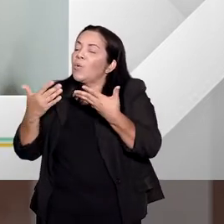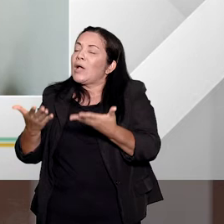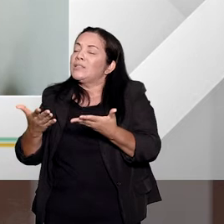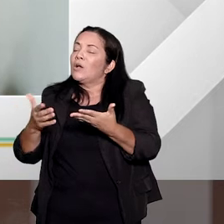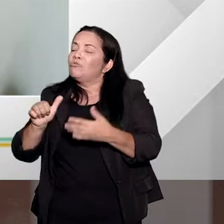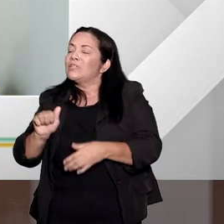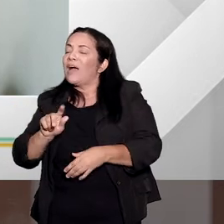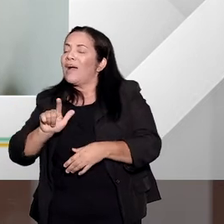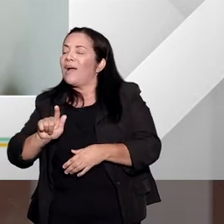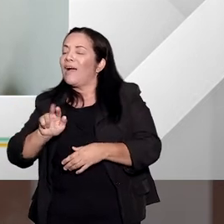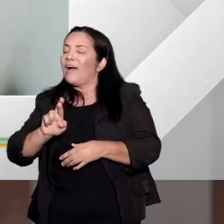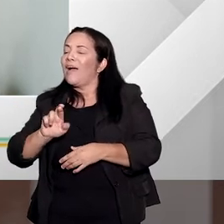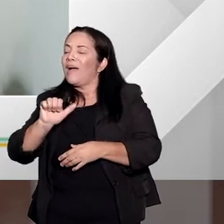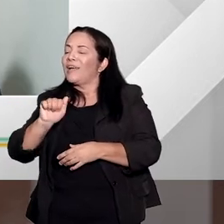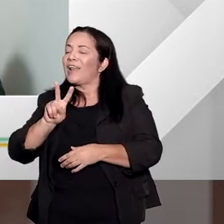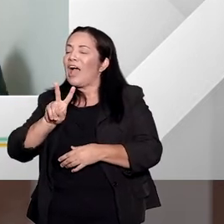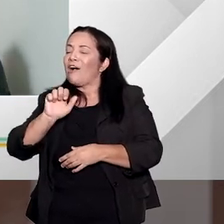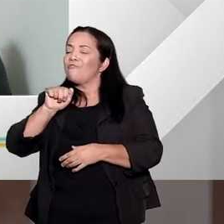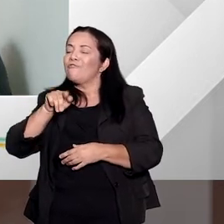atenuantes.